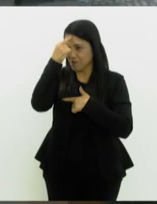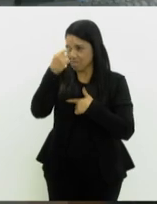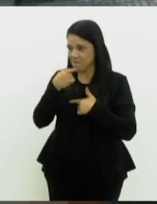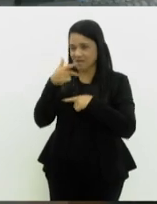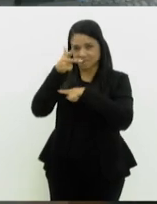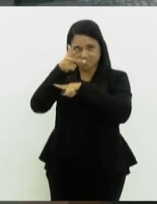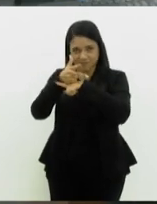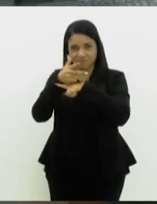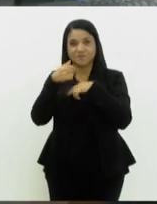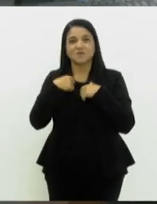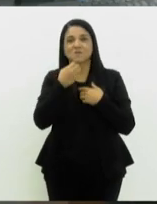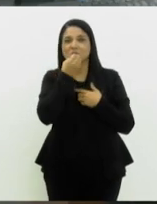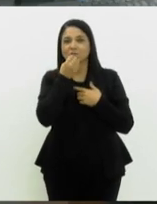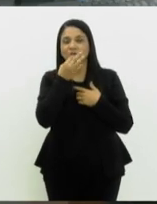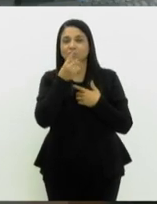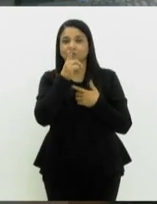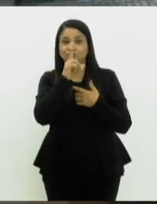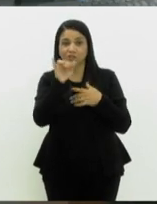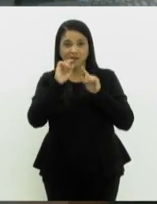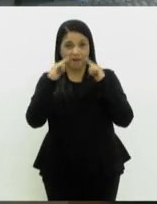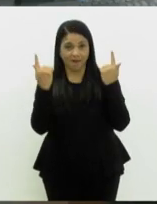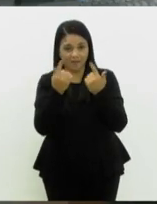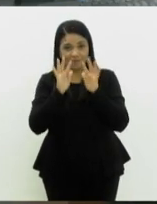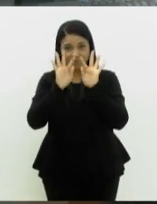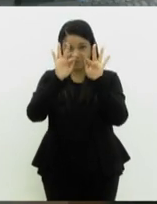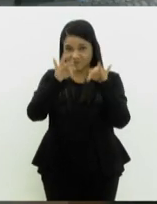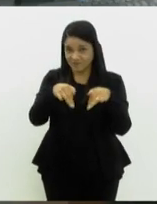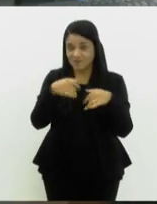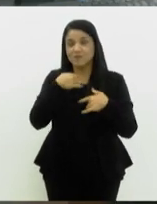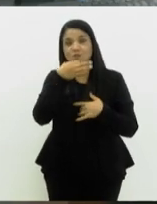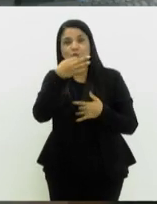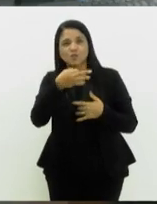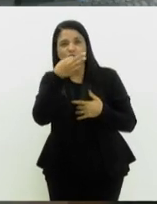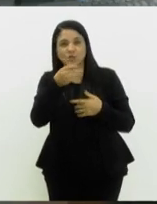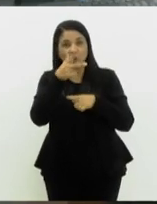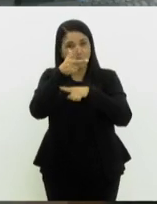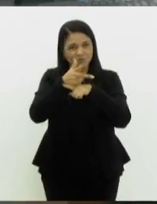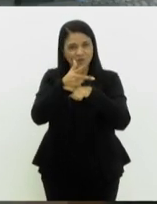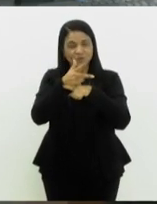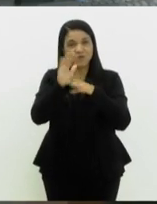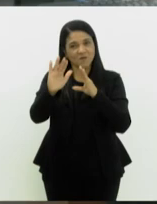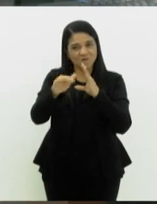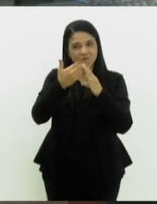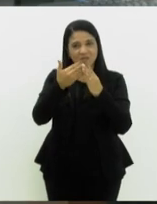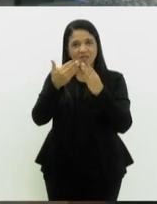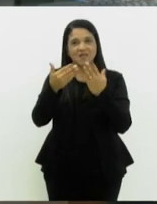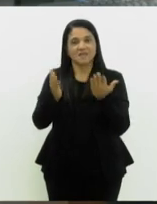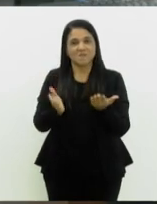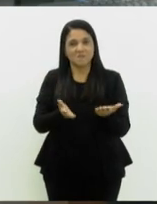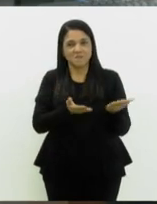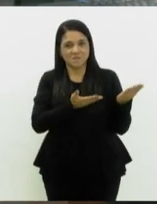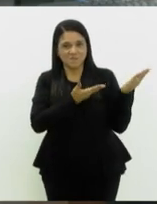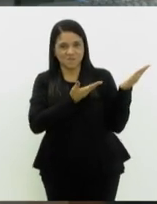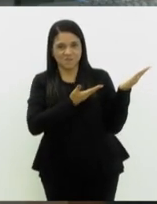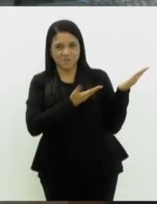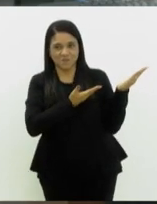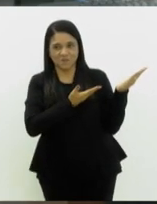termina aqui. Se você tiver sugestões ou vídeos aí da sua cidade, é só enviar para o nosso e-mail tvalerj